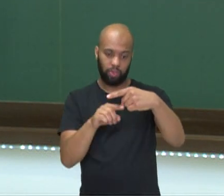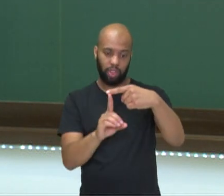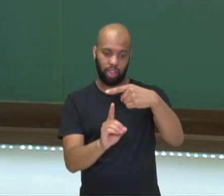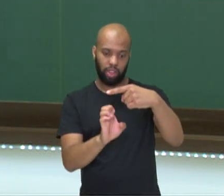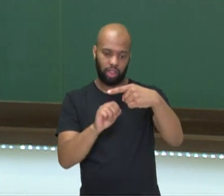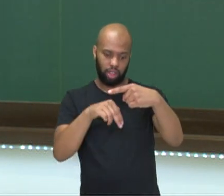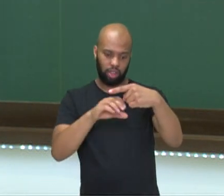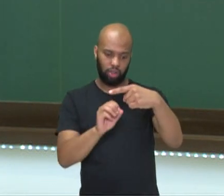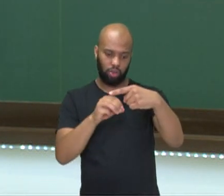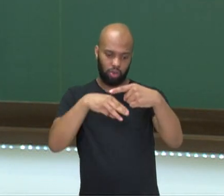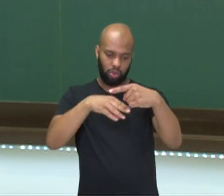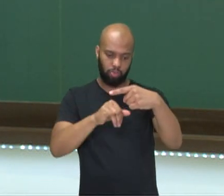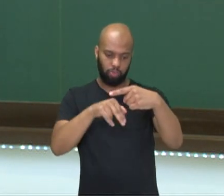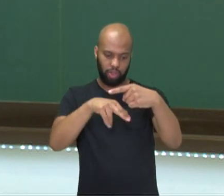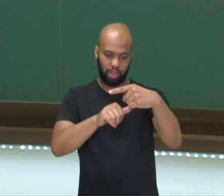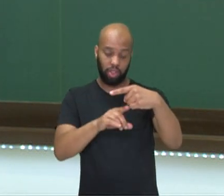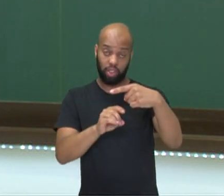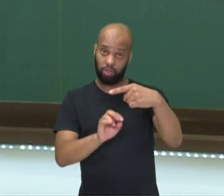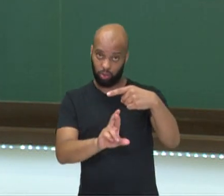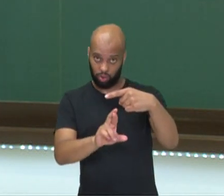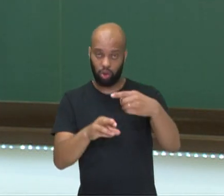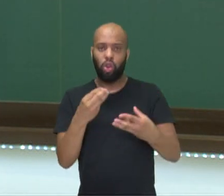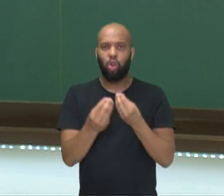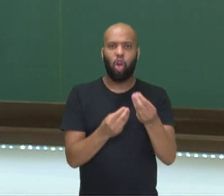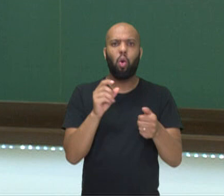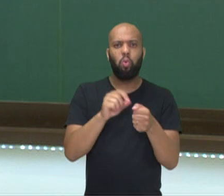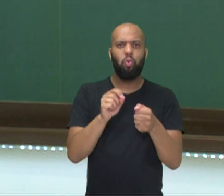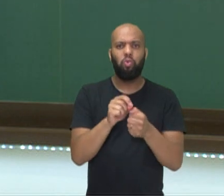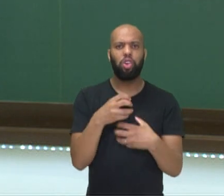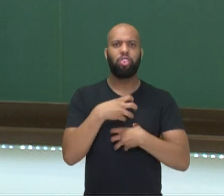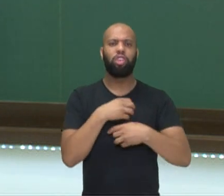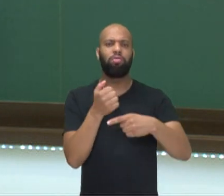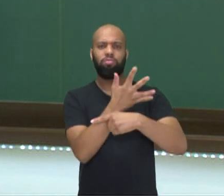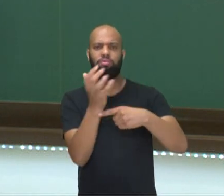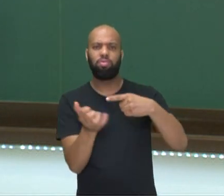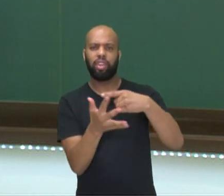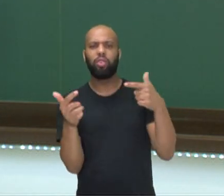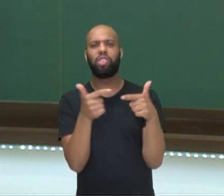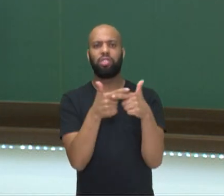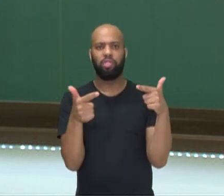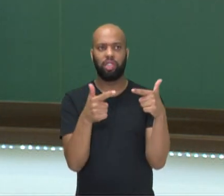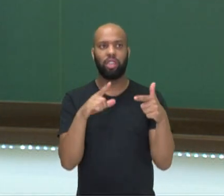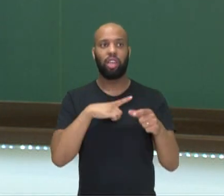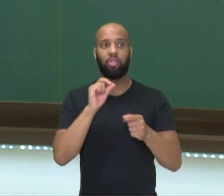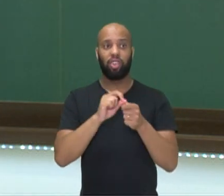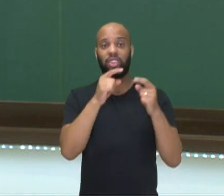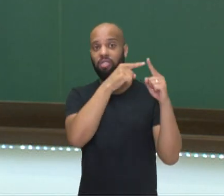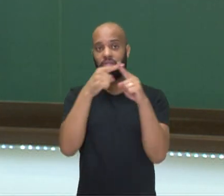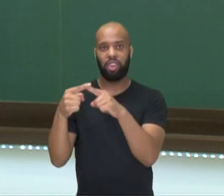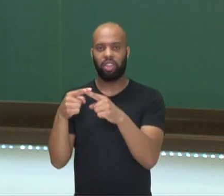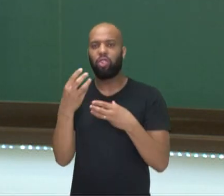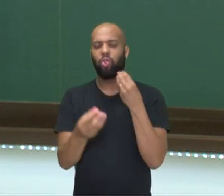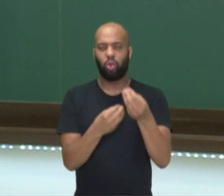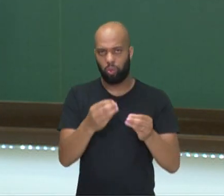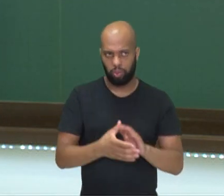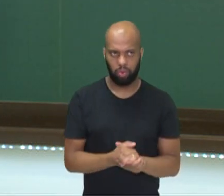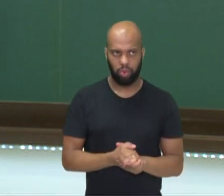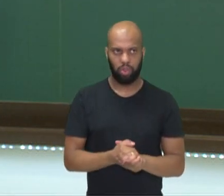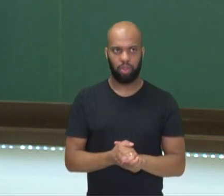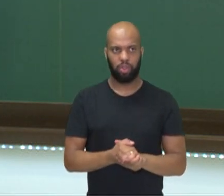Como é que eu faço a multiplicação de números racionais na forma fracionária? Bom, eu vou ter que fazer um produto. Que produto é esse?